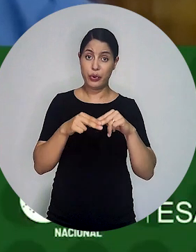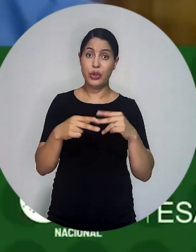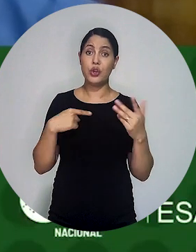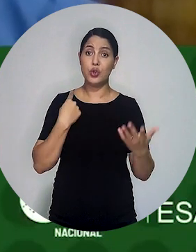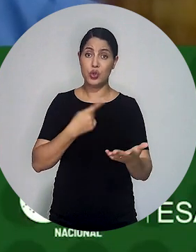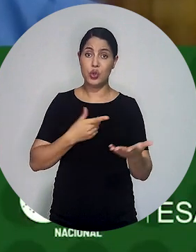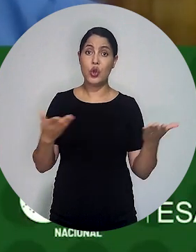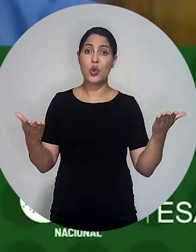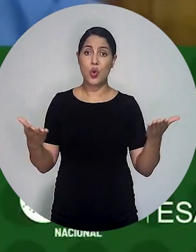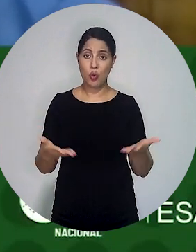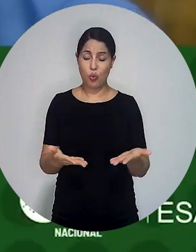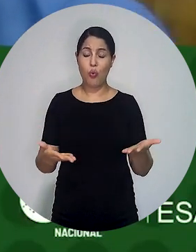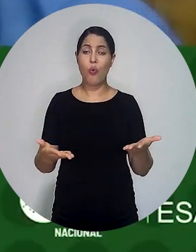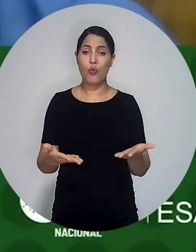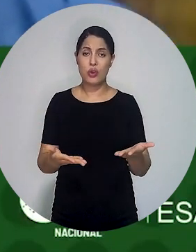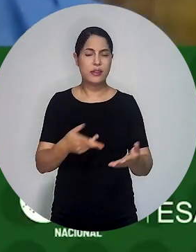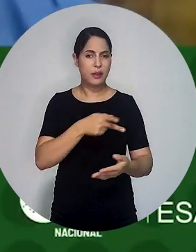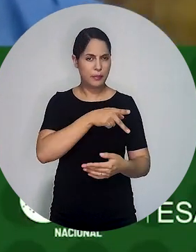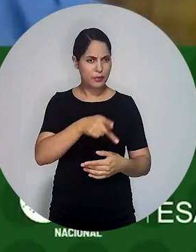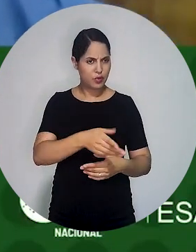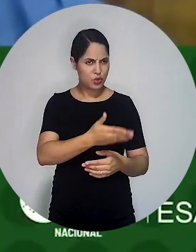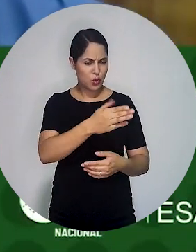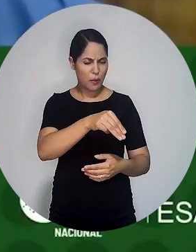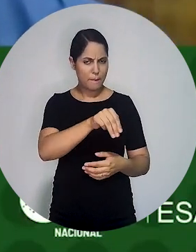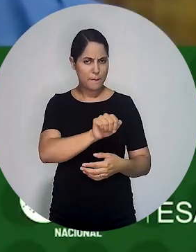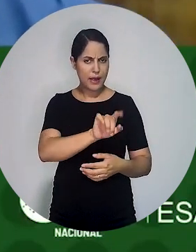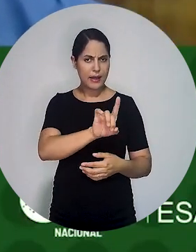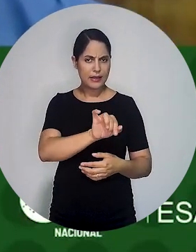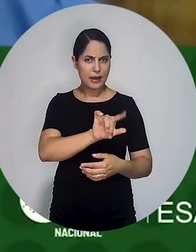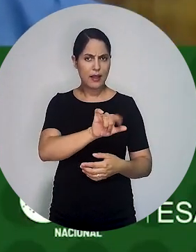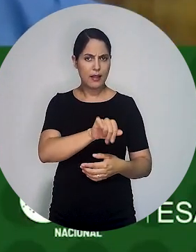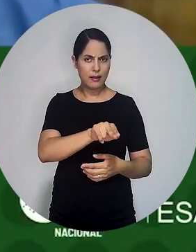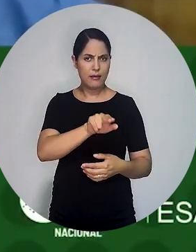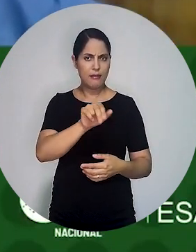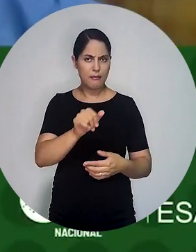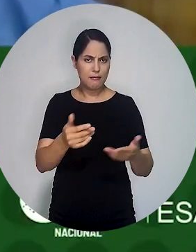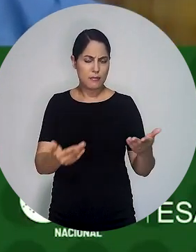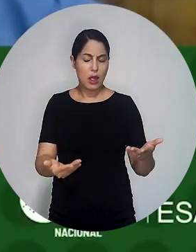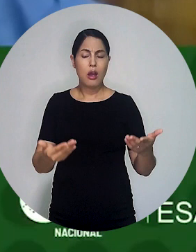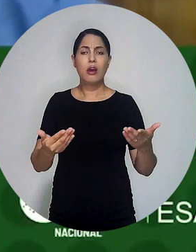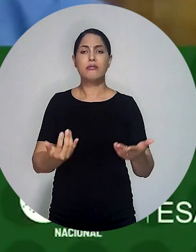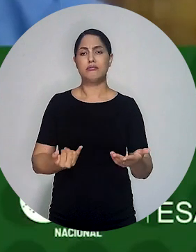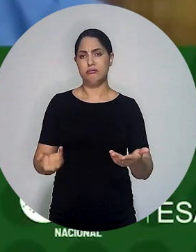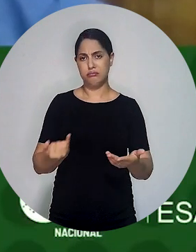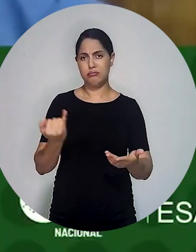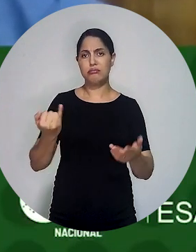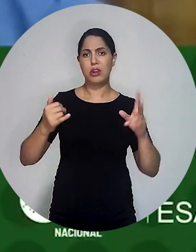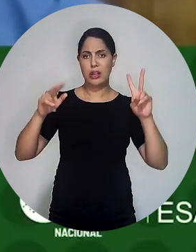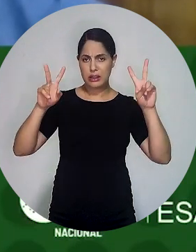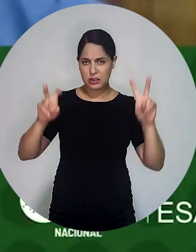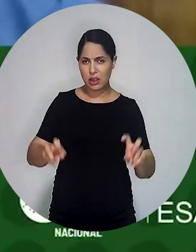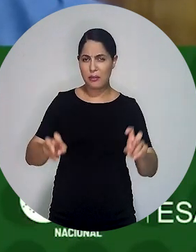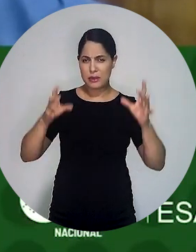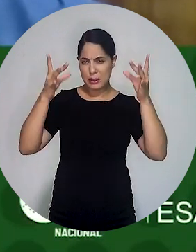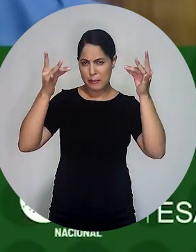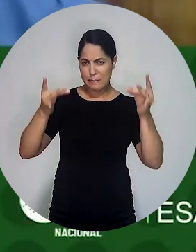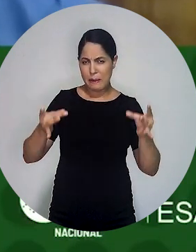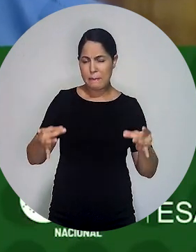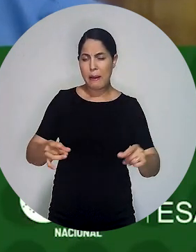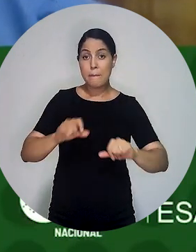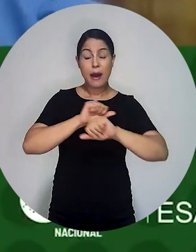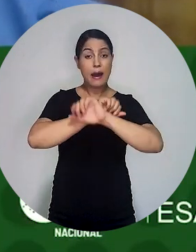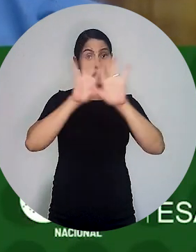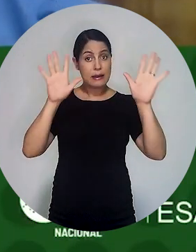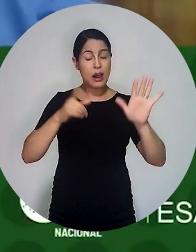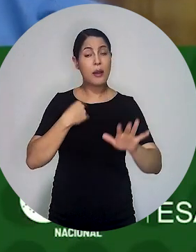parental e aí vai ser muito importante a intervenção hoje à noite do professor Rolf Madaleno justamente para precisar